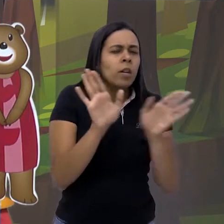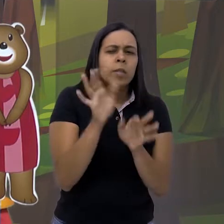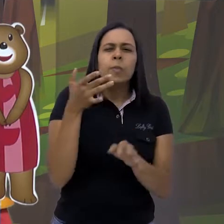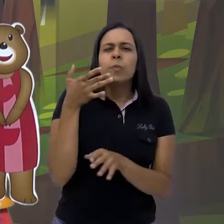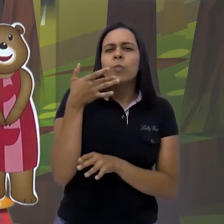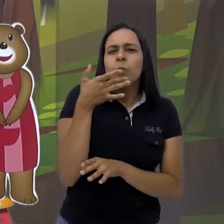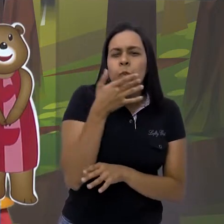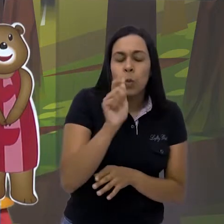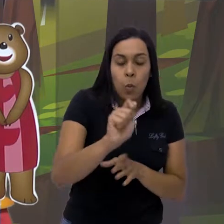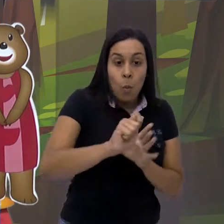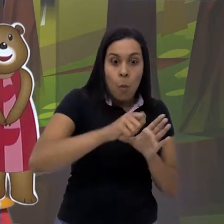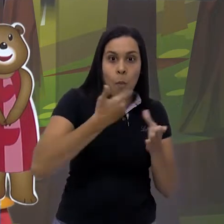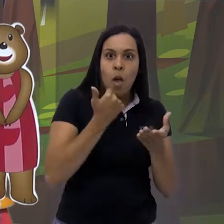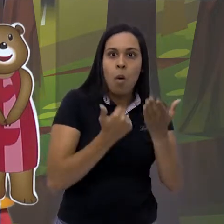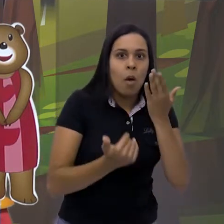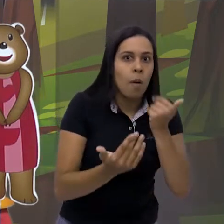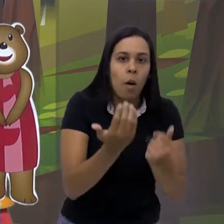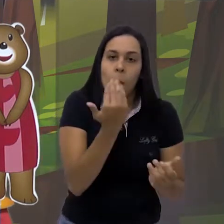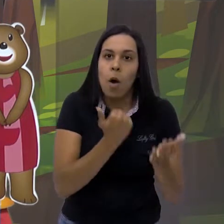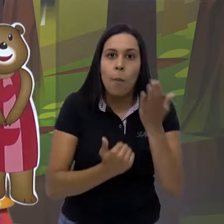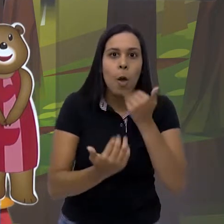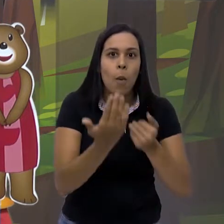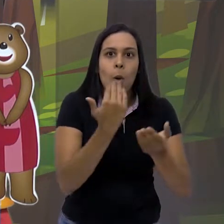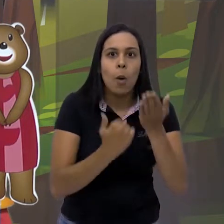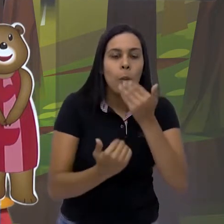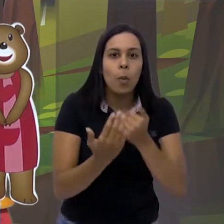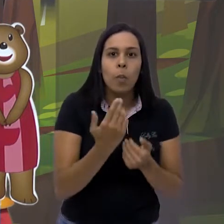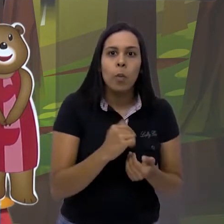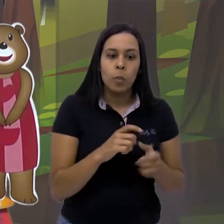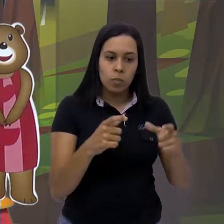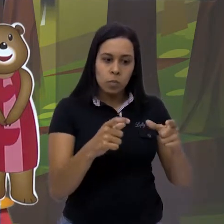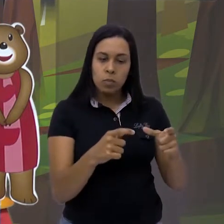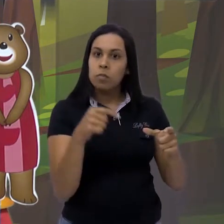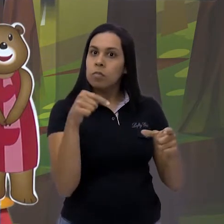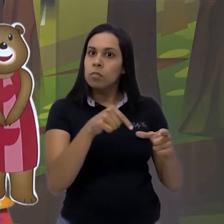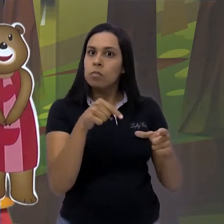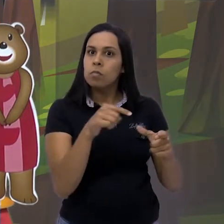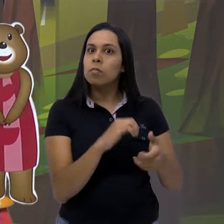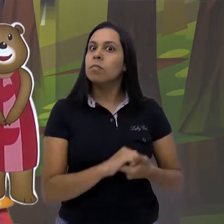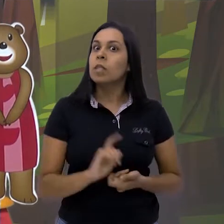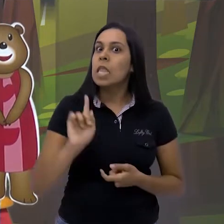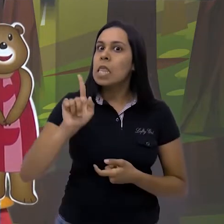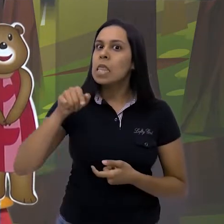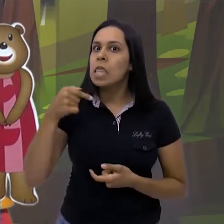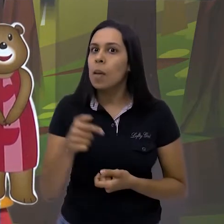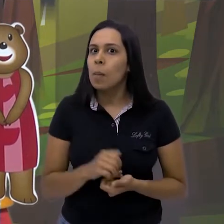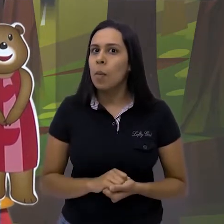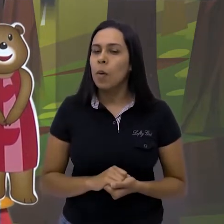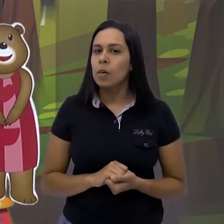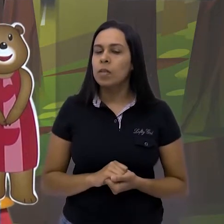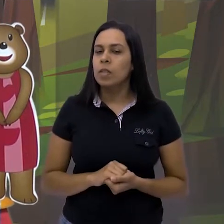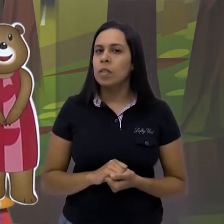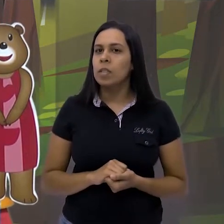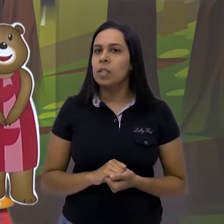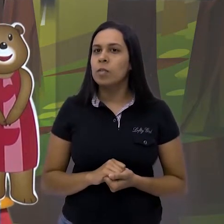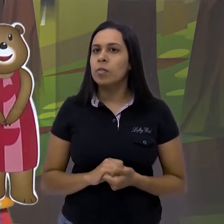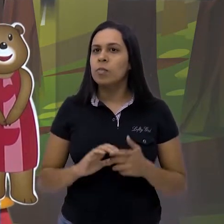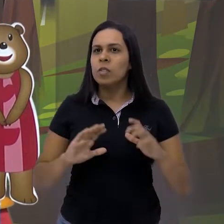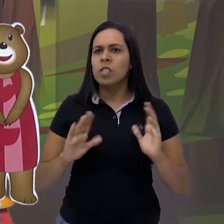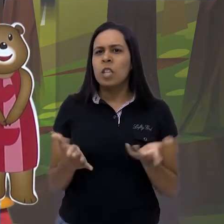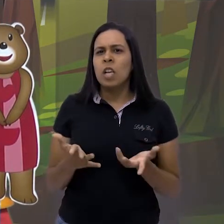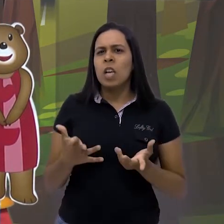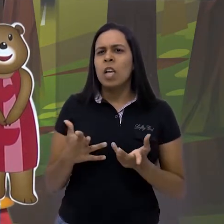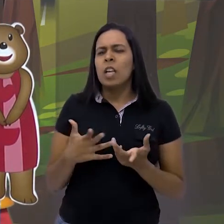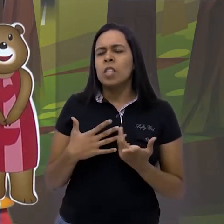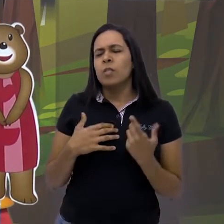comeu. Comeu todo o mingau da tigela menor. Depois, como não bastasse isso, ela